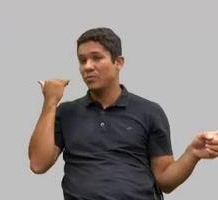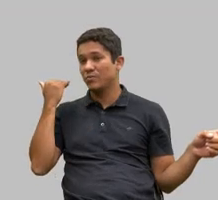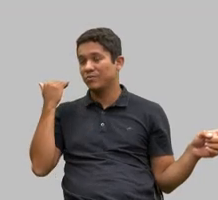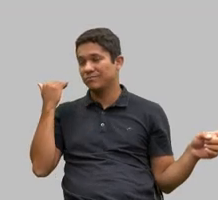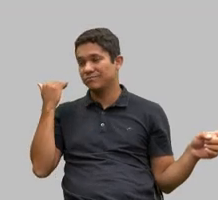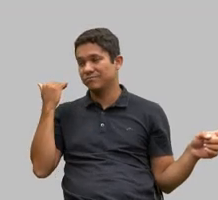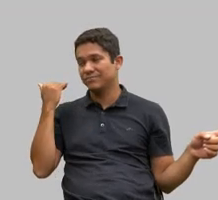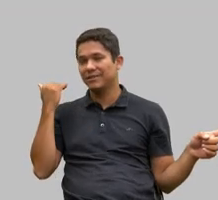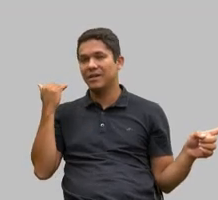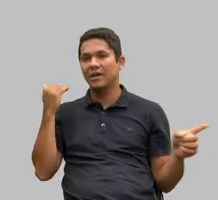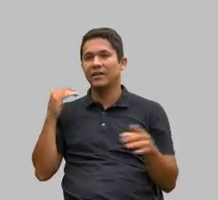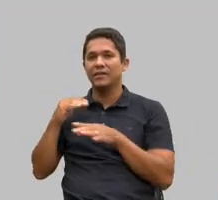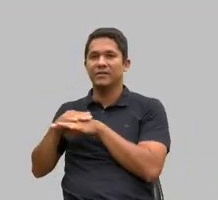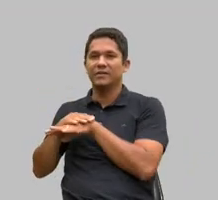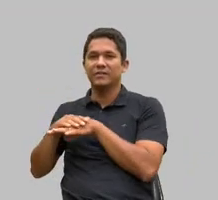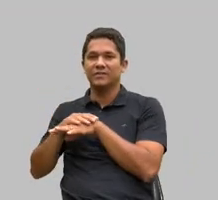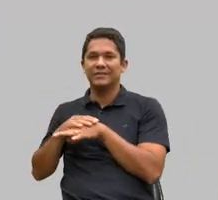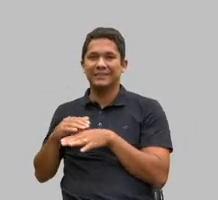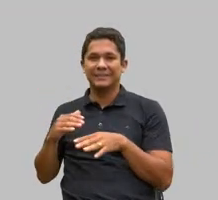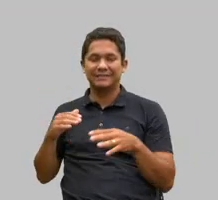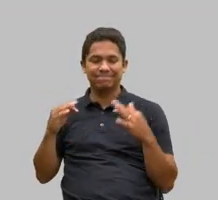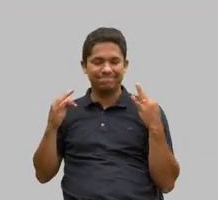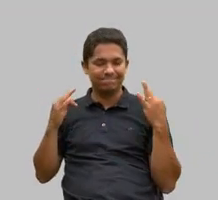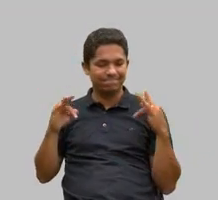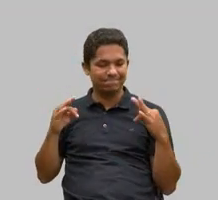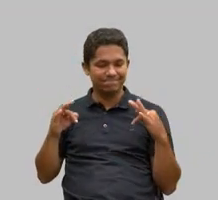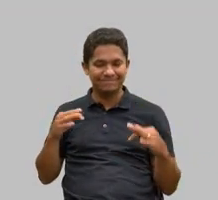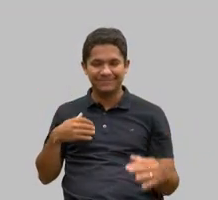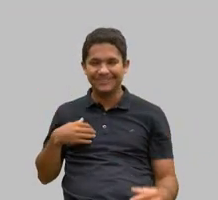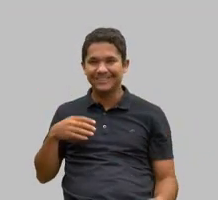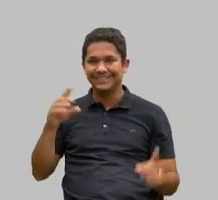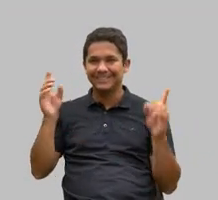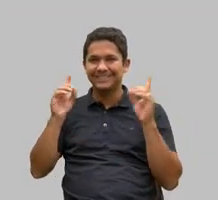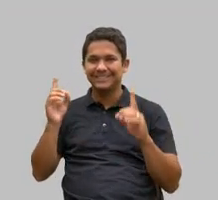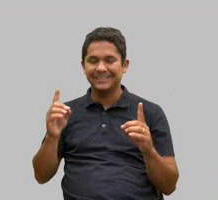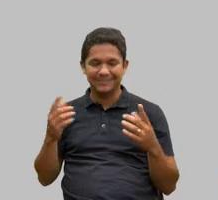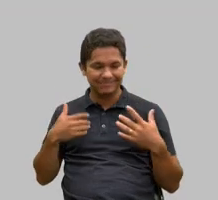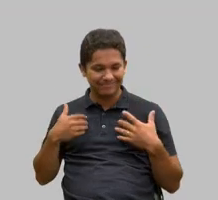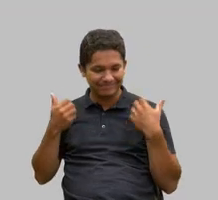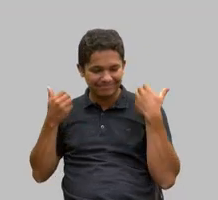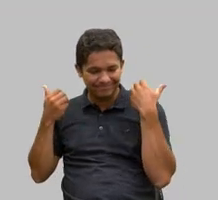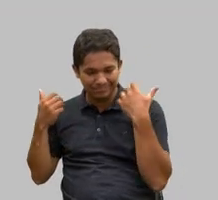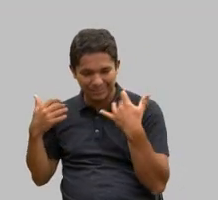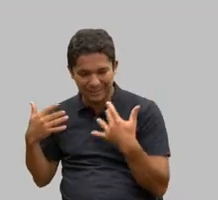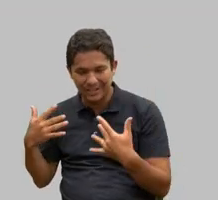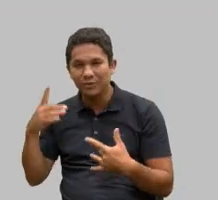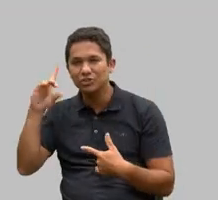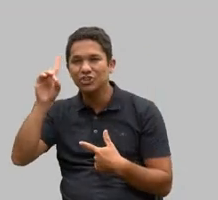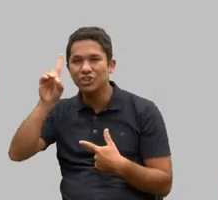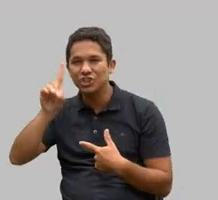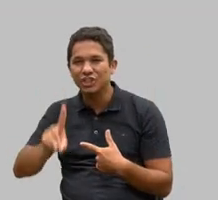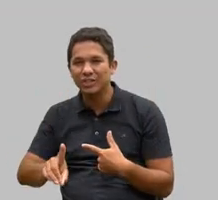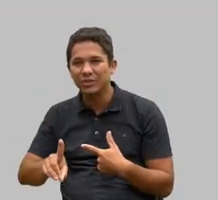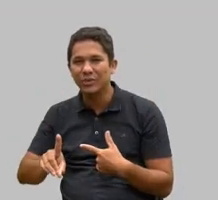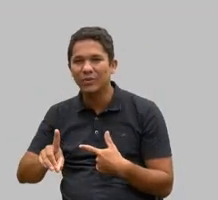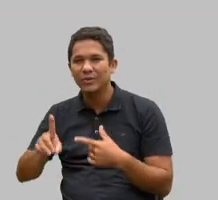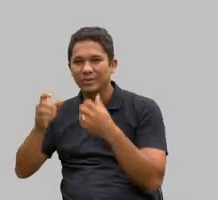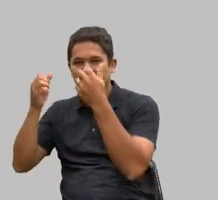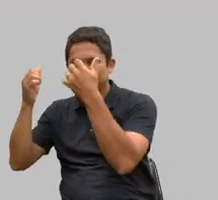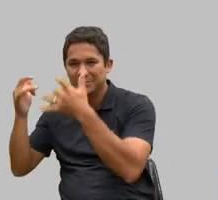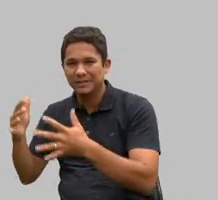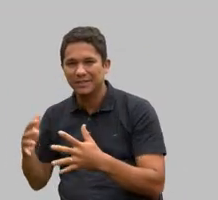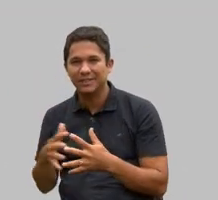imagina a dor de um diretor ter que carregar isso nas costas aí eu chamei a